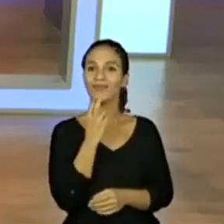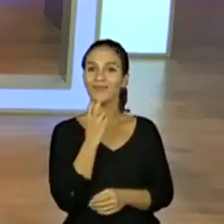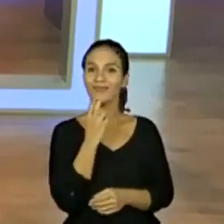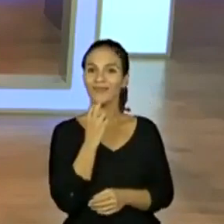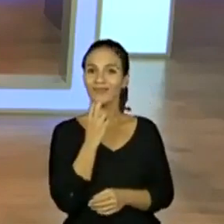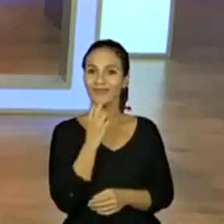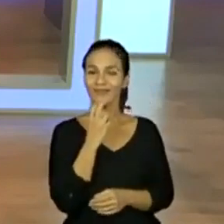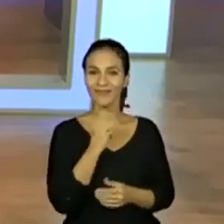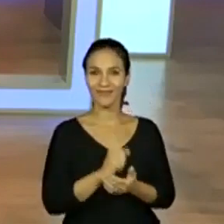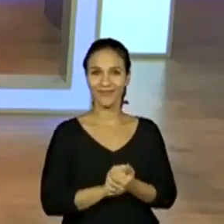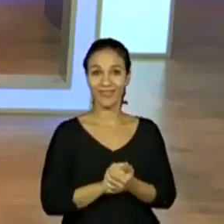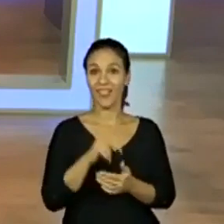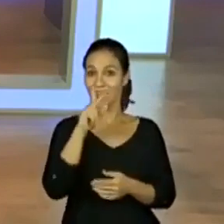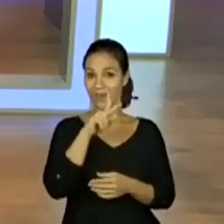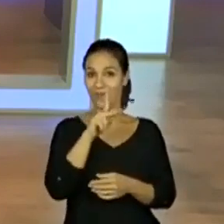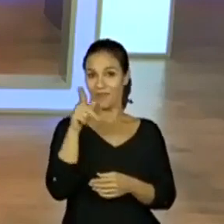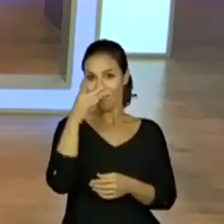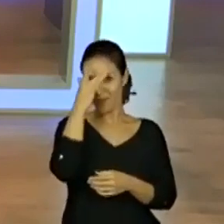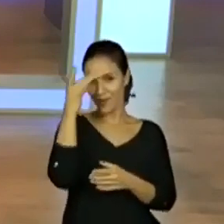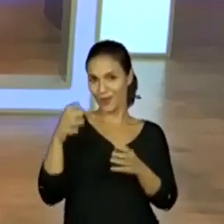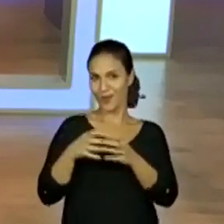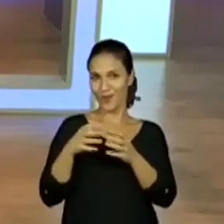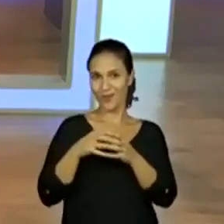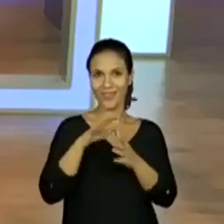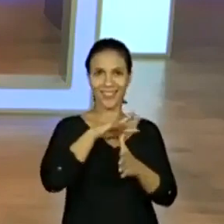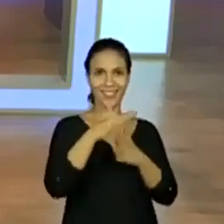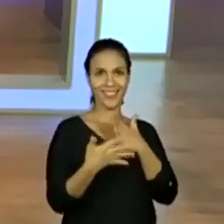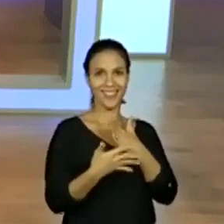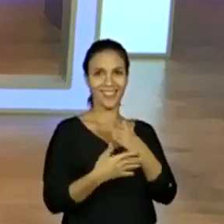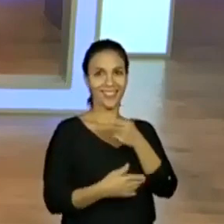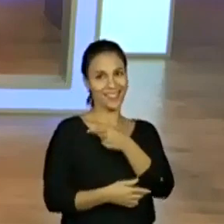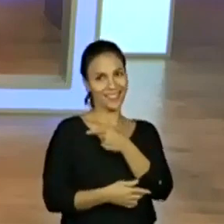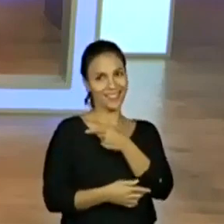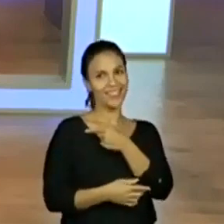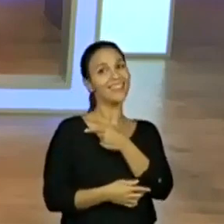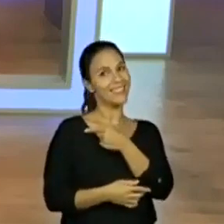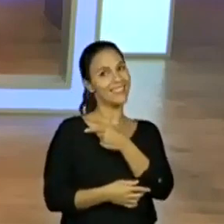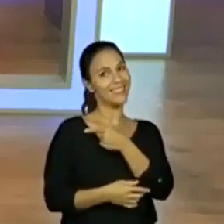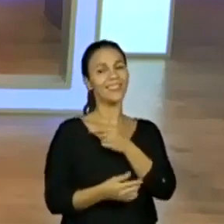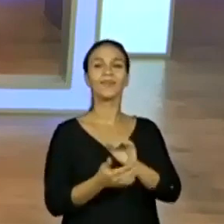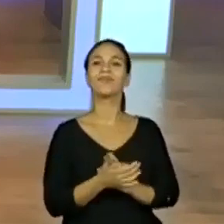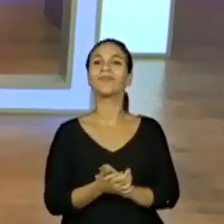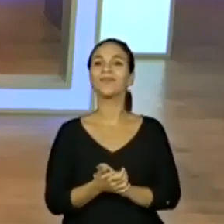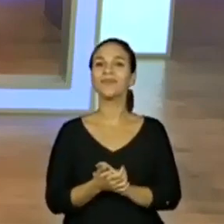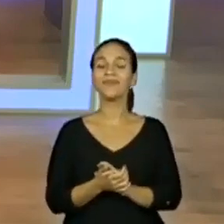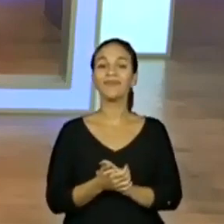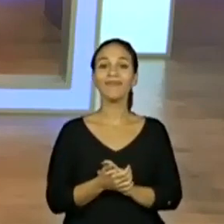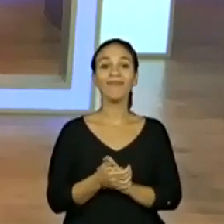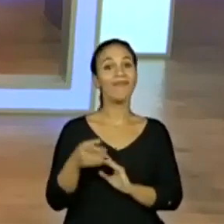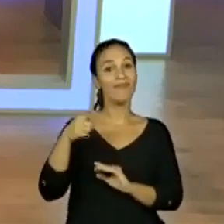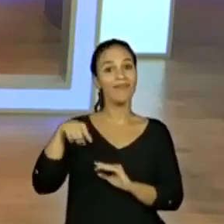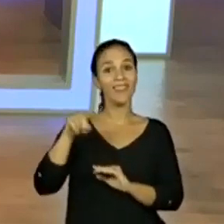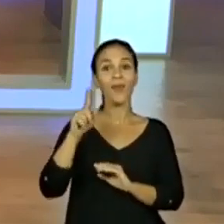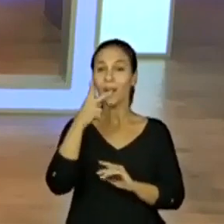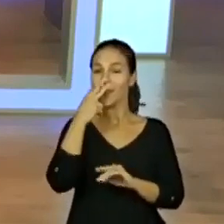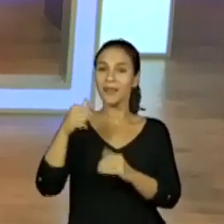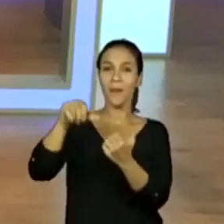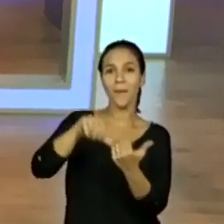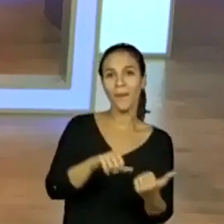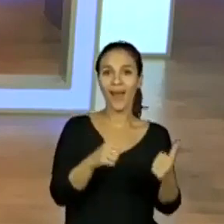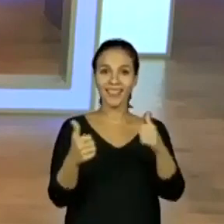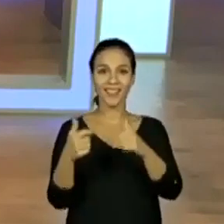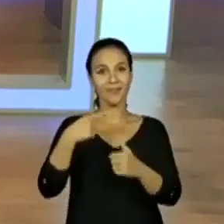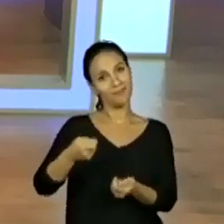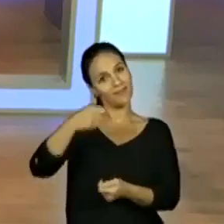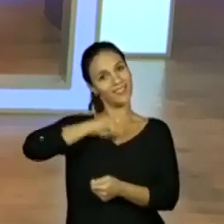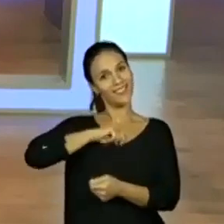Rodrigo, o pessoal de Libras, eu tô aprendendo, esse é o sentido, aí, o pessoal de Libras, eles me batizaram, e isso eu